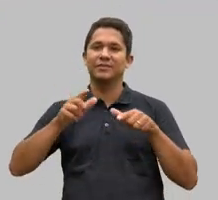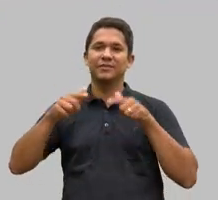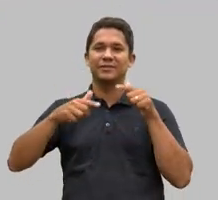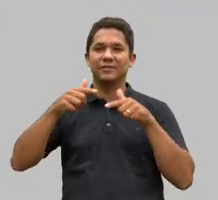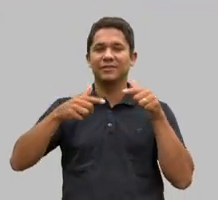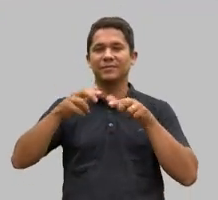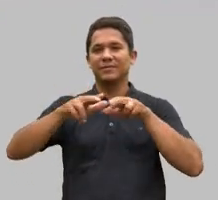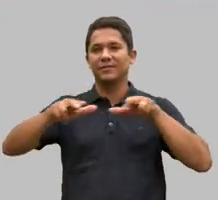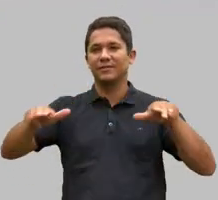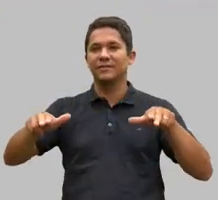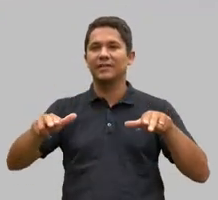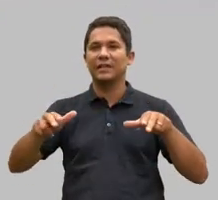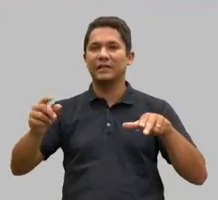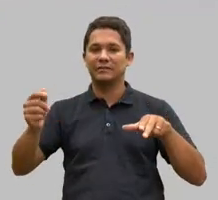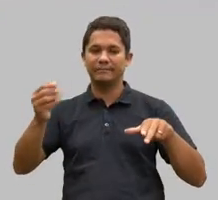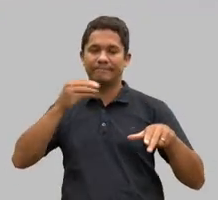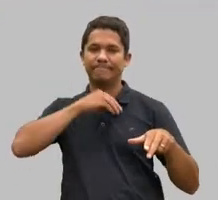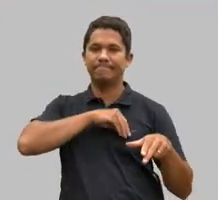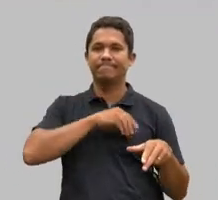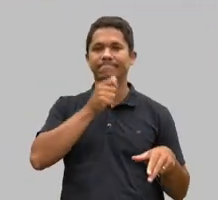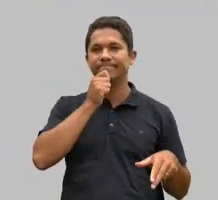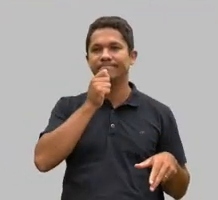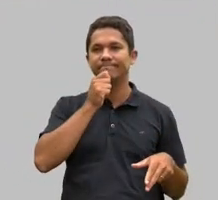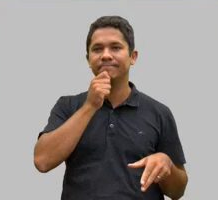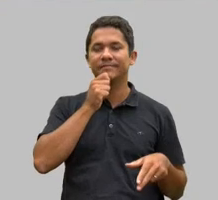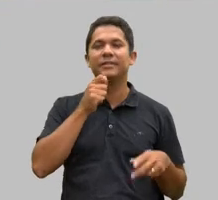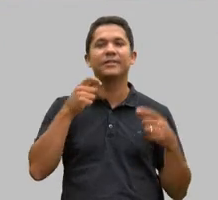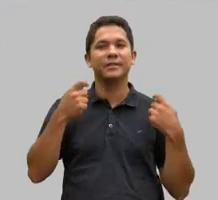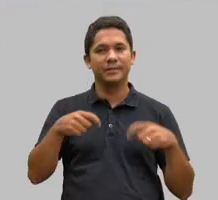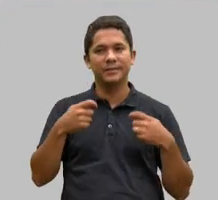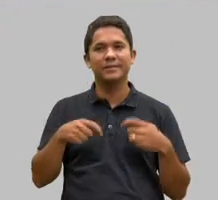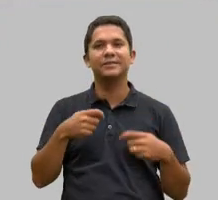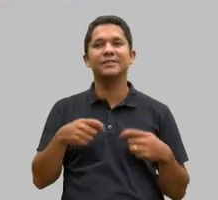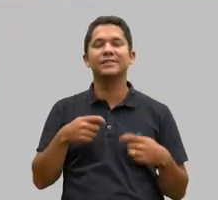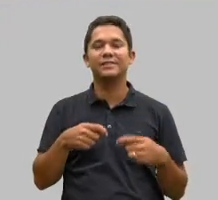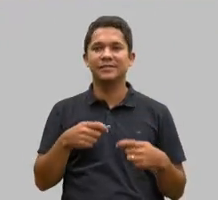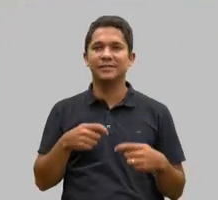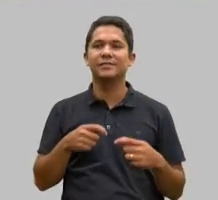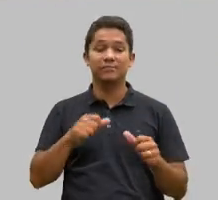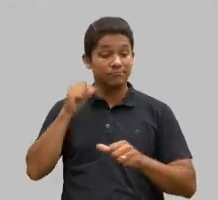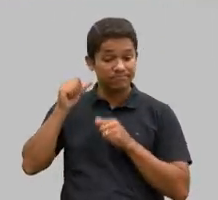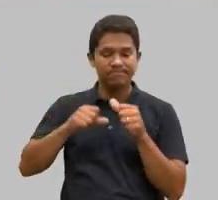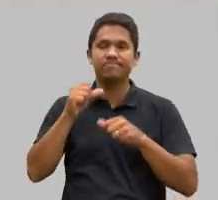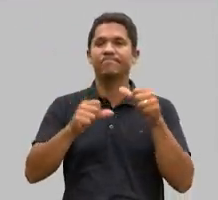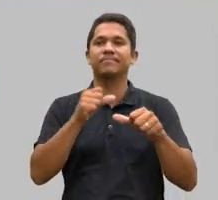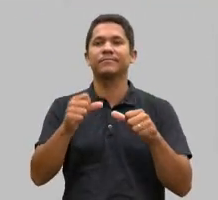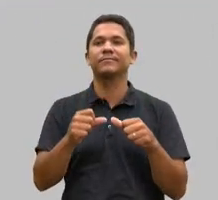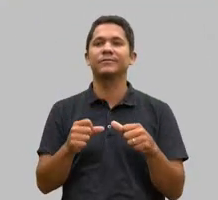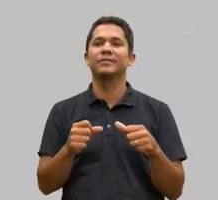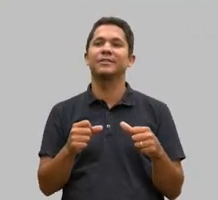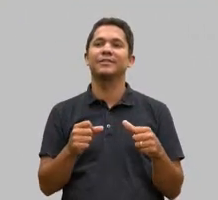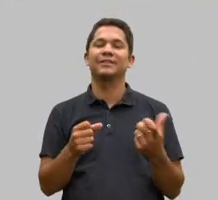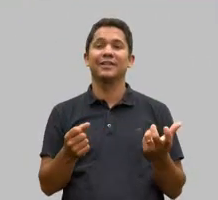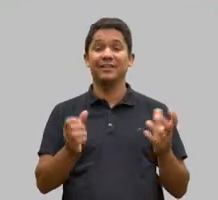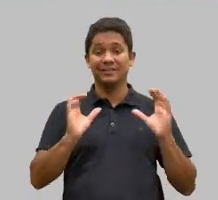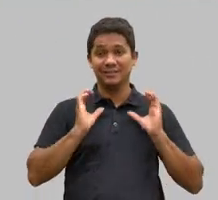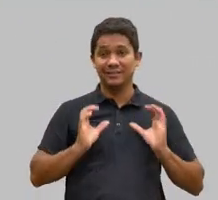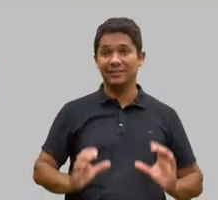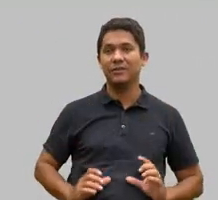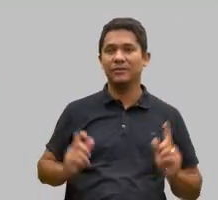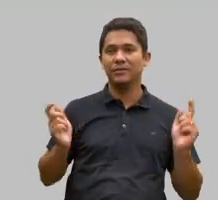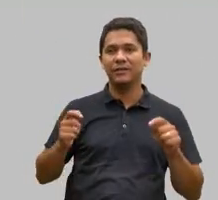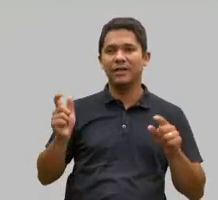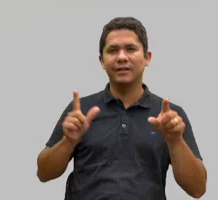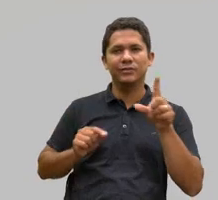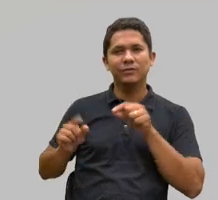não remunerada seja mais transformador, porque o cidadão tem a opção de escolher o que vai